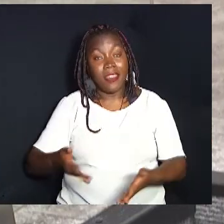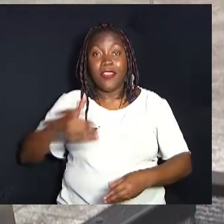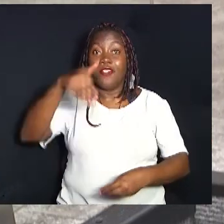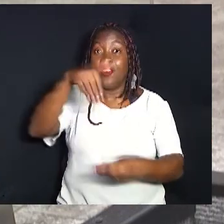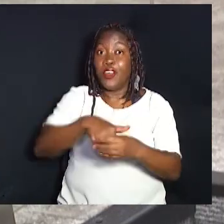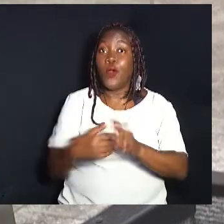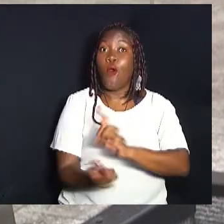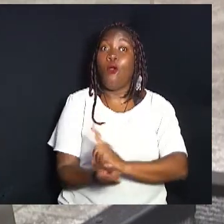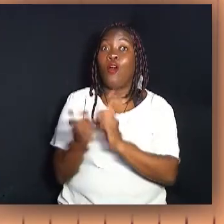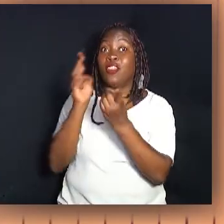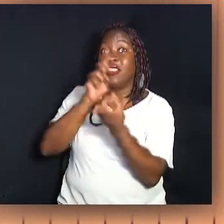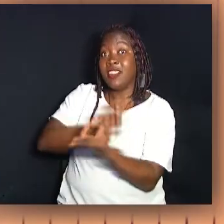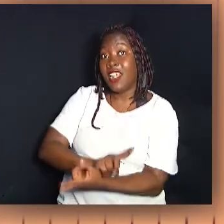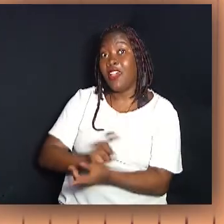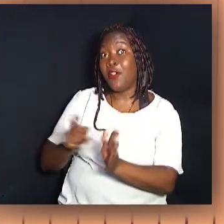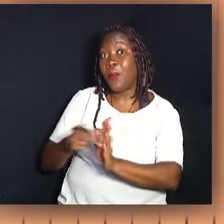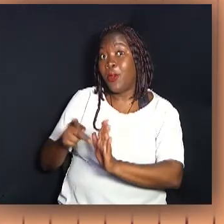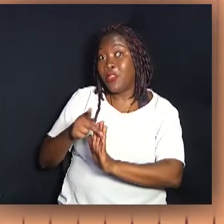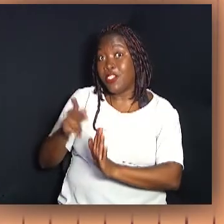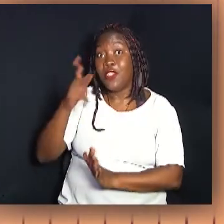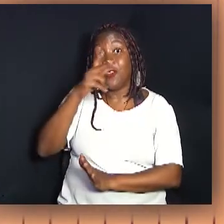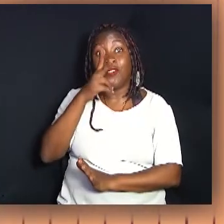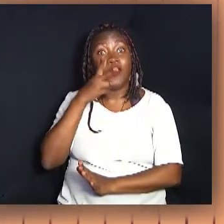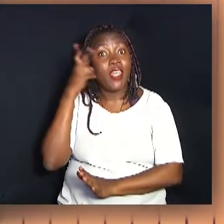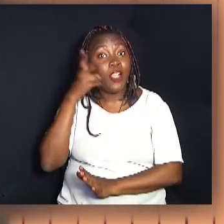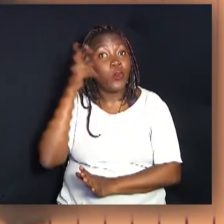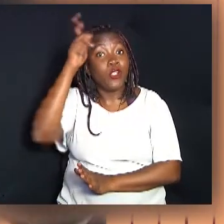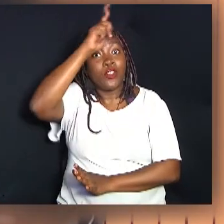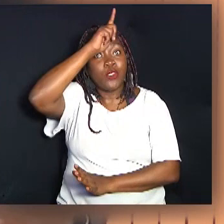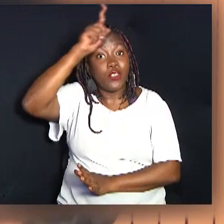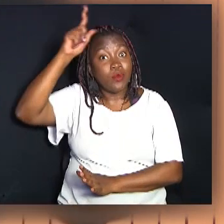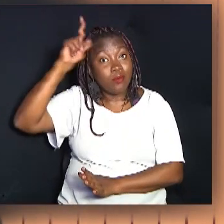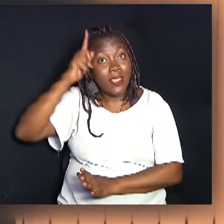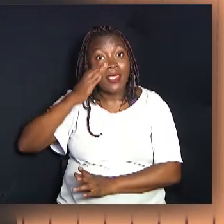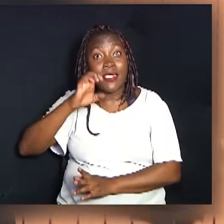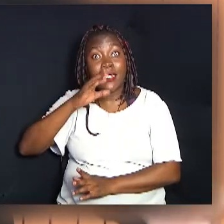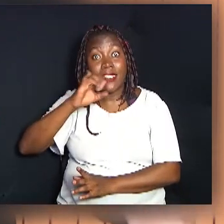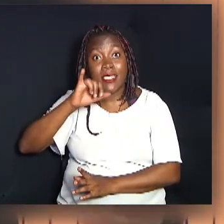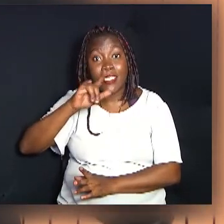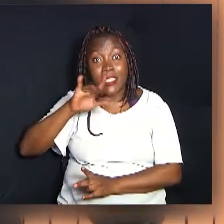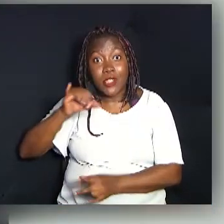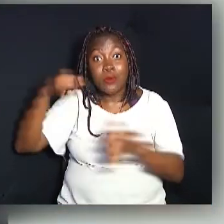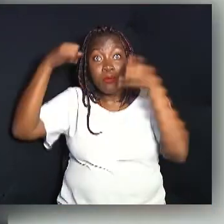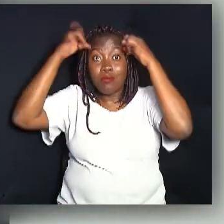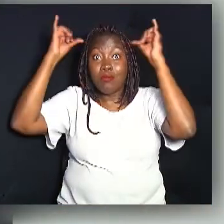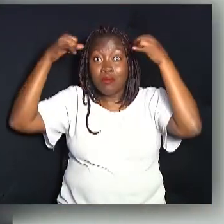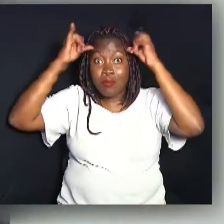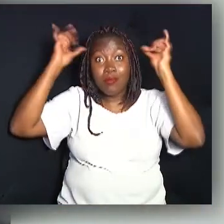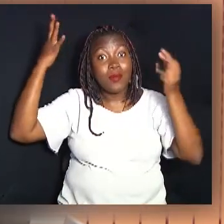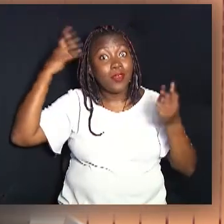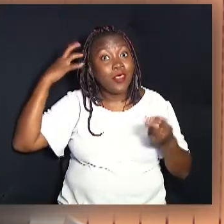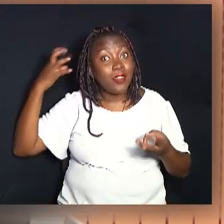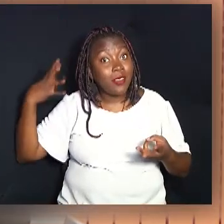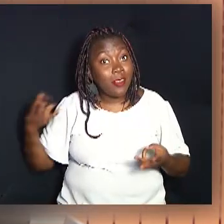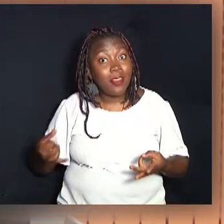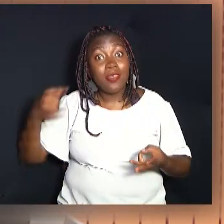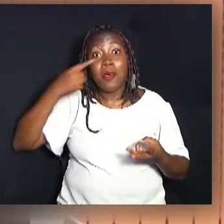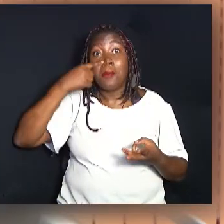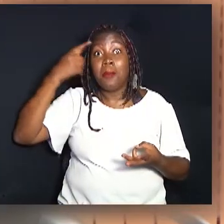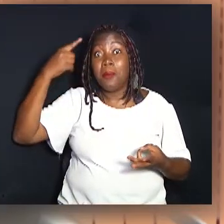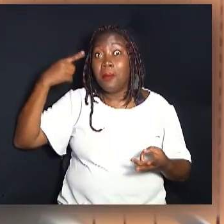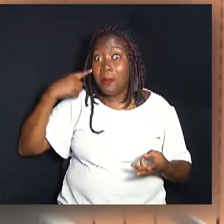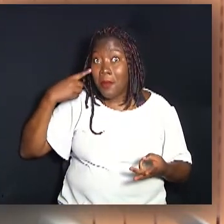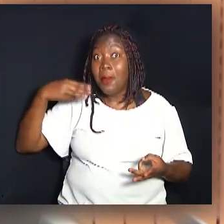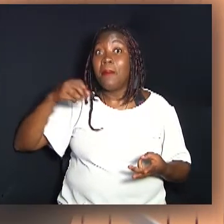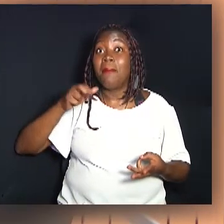necessidades da nossa população. Votaram contrário ao projeto os vereadores Gustavo Peta, Cecílio Santos, Paulo Búfalo,